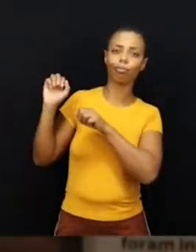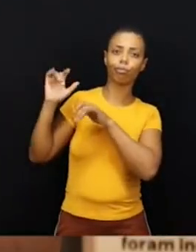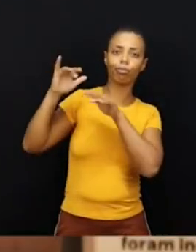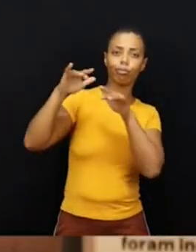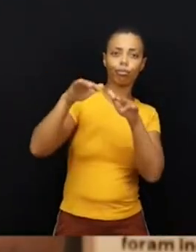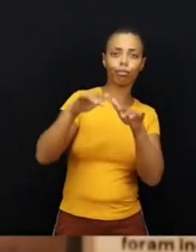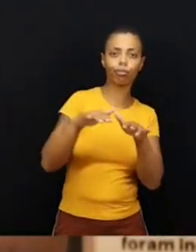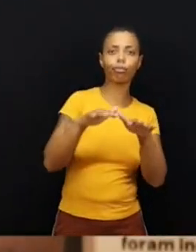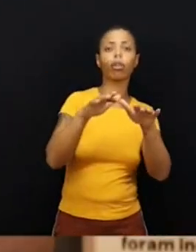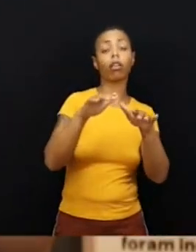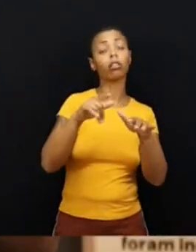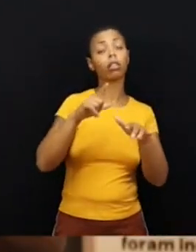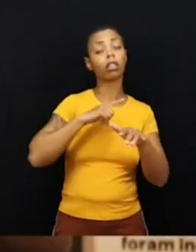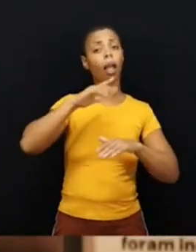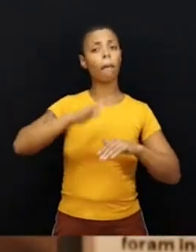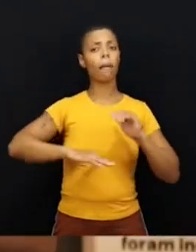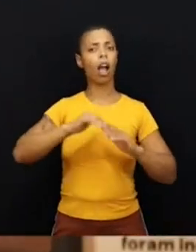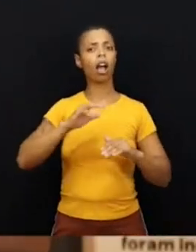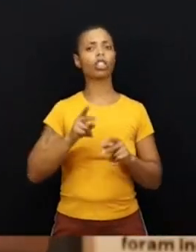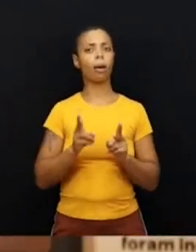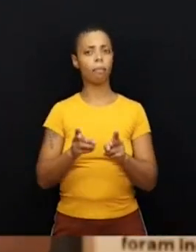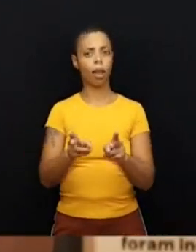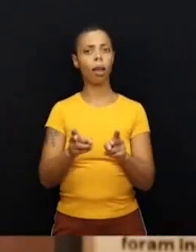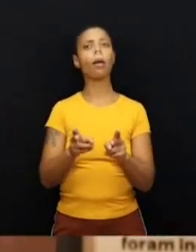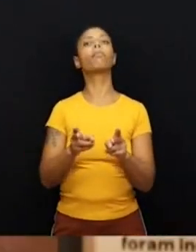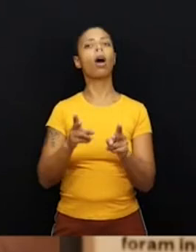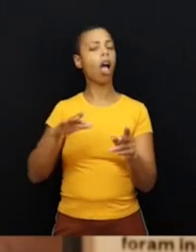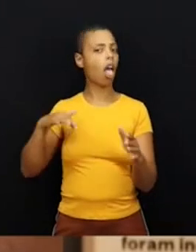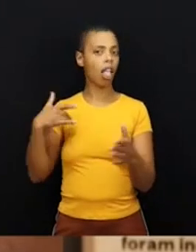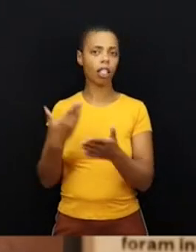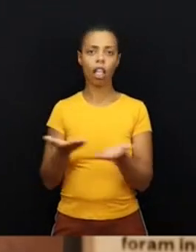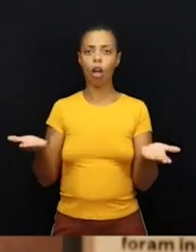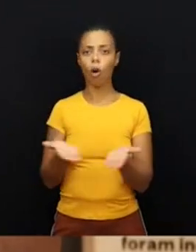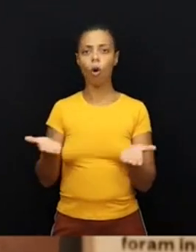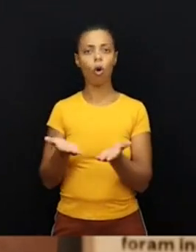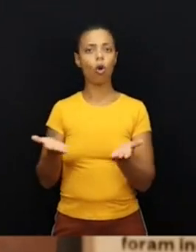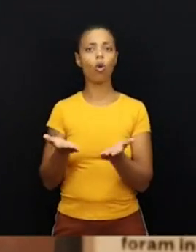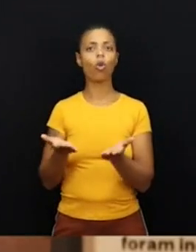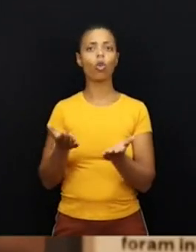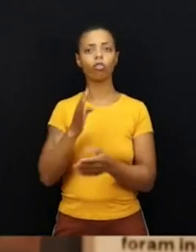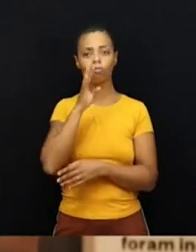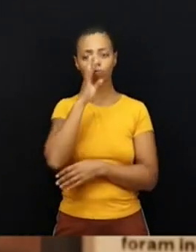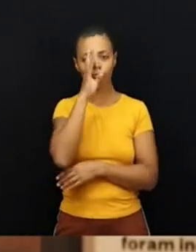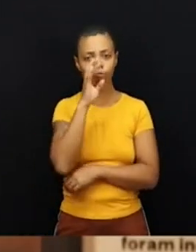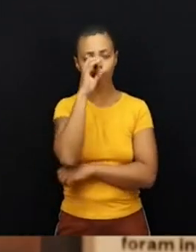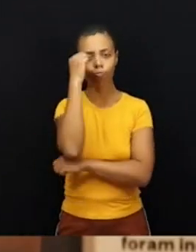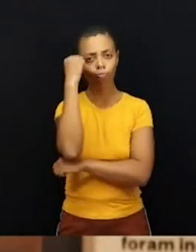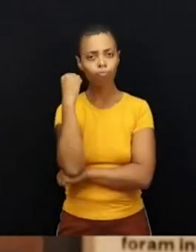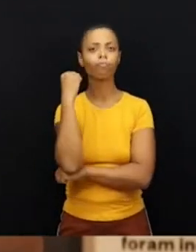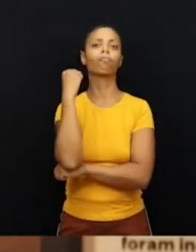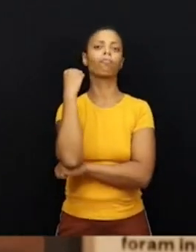e que são praticantes e que continuam resilientes a essa forma